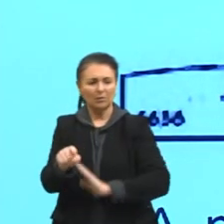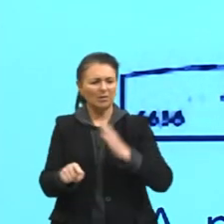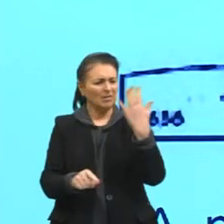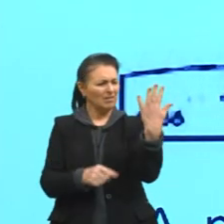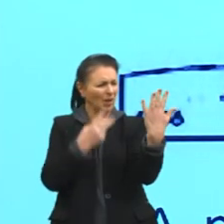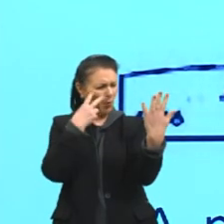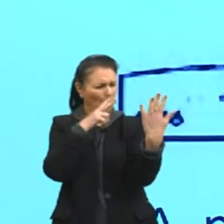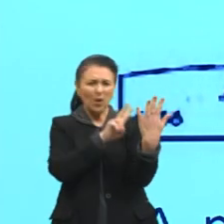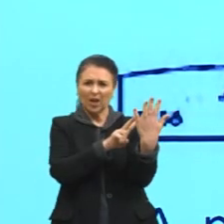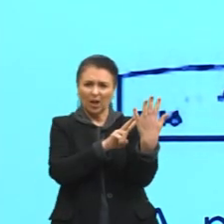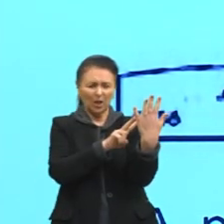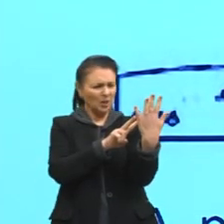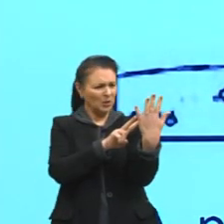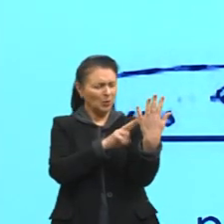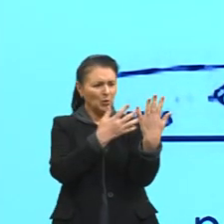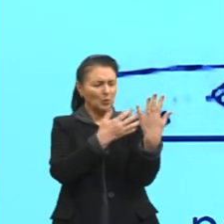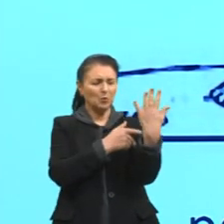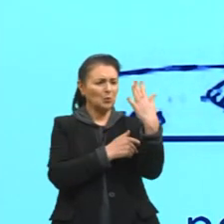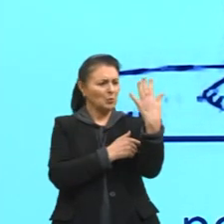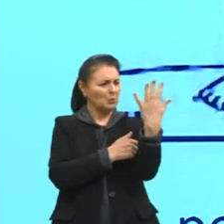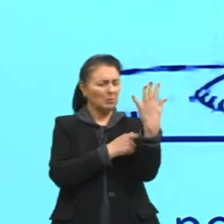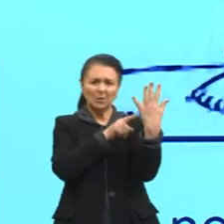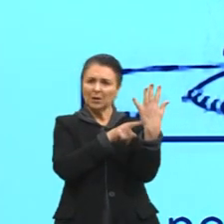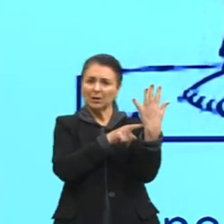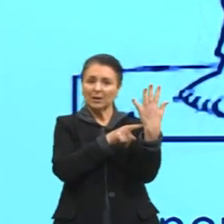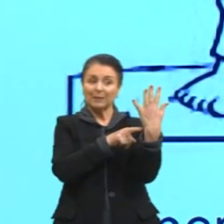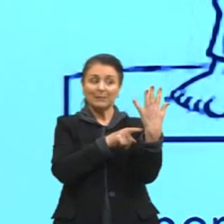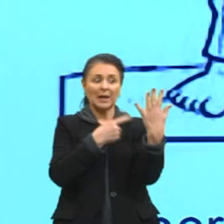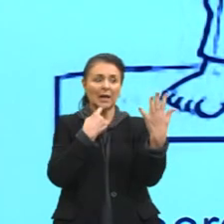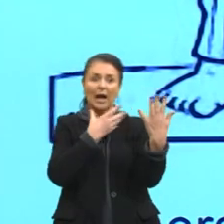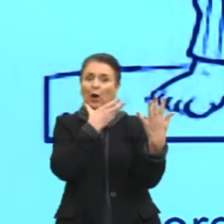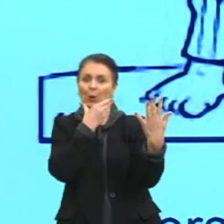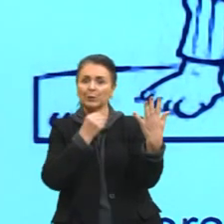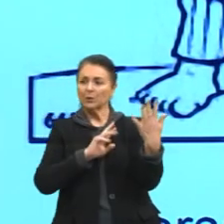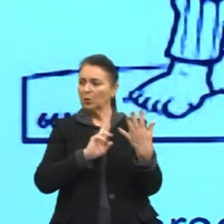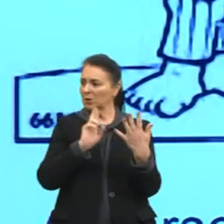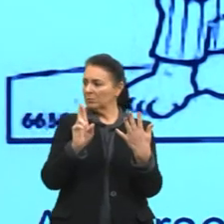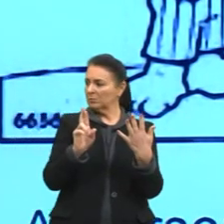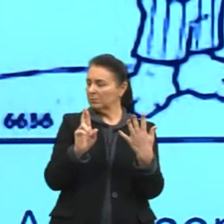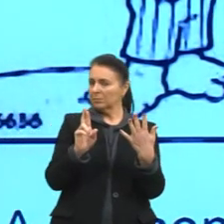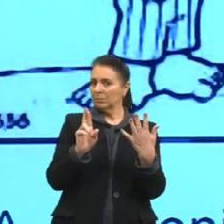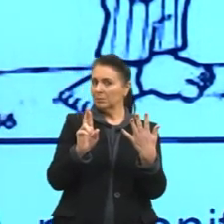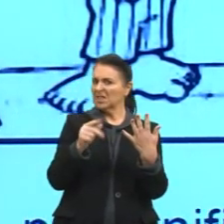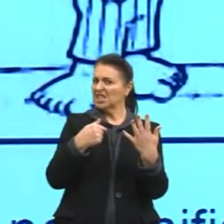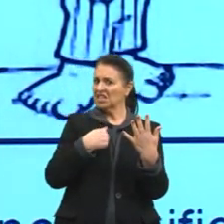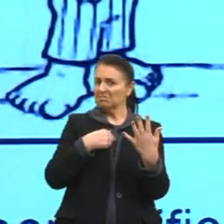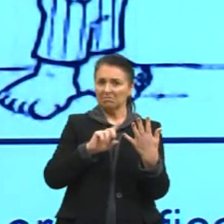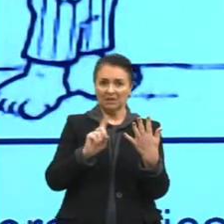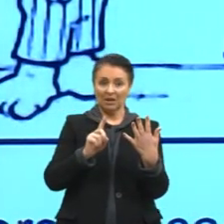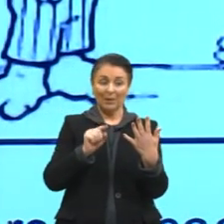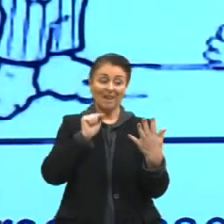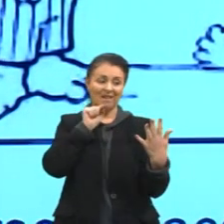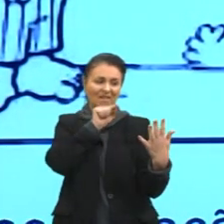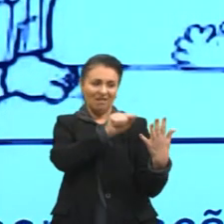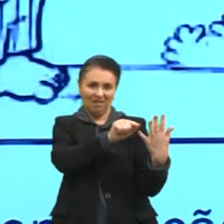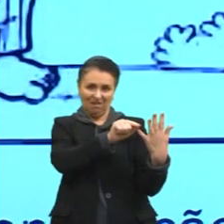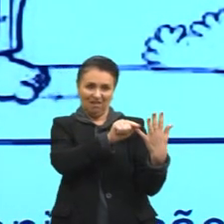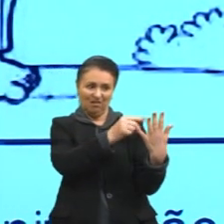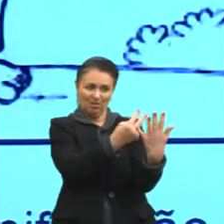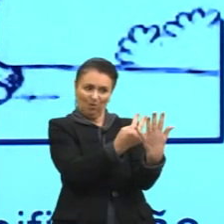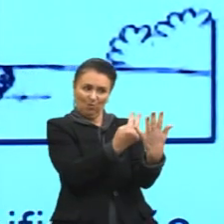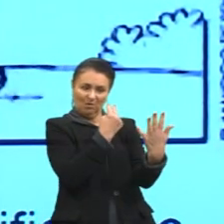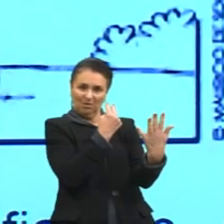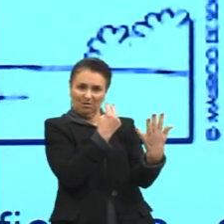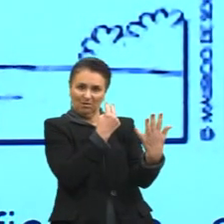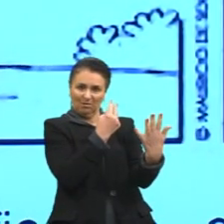olhando no espelho, Zé Lelé? E daí o Zé Lelé responde, eu não. E no